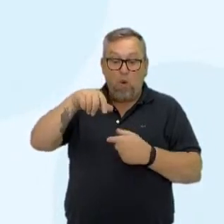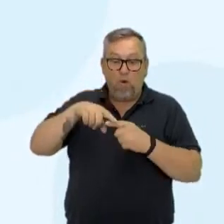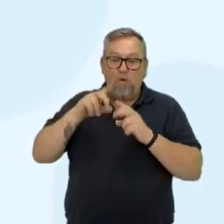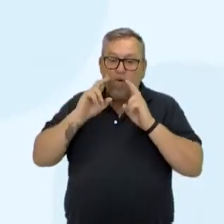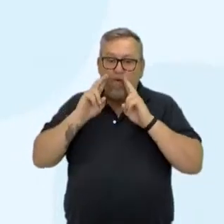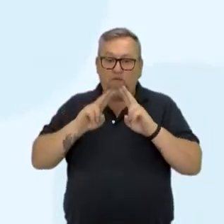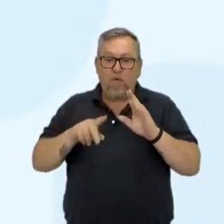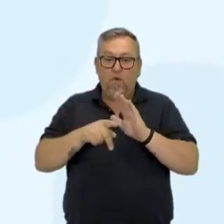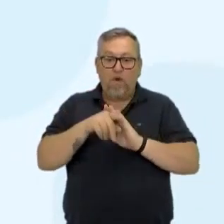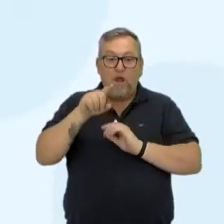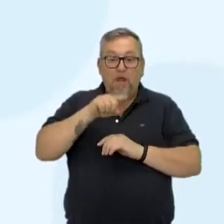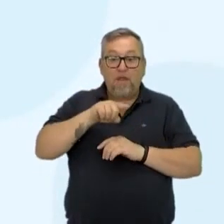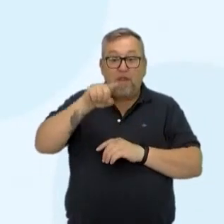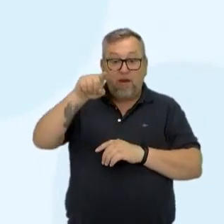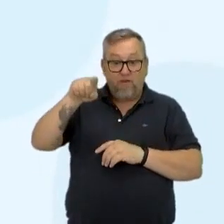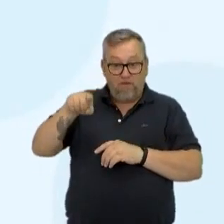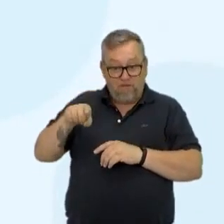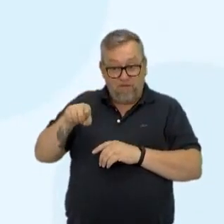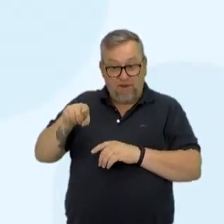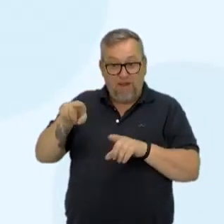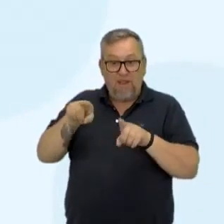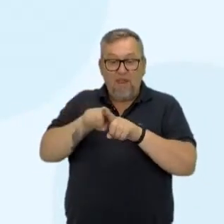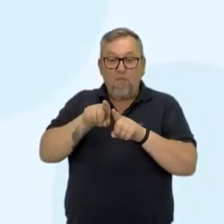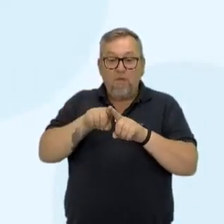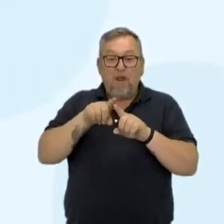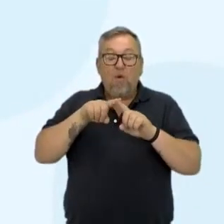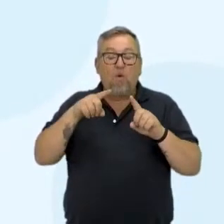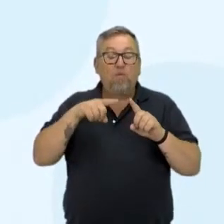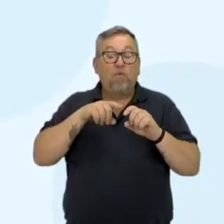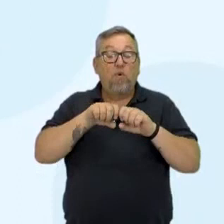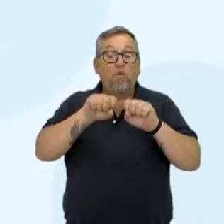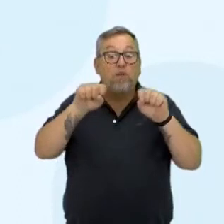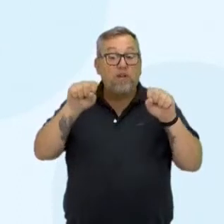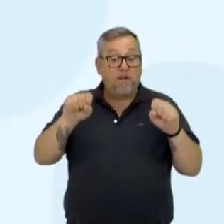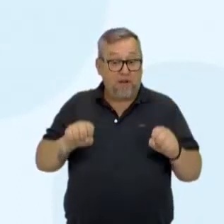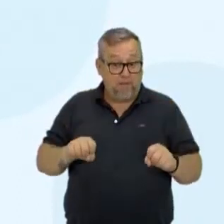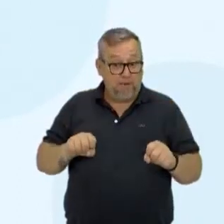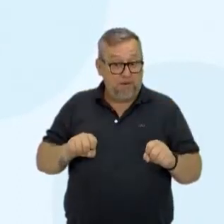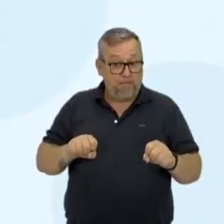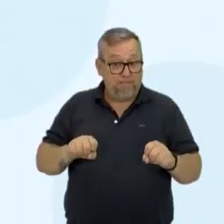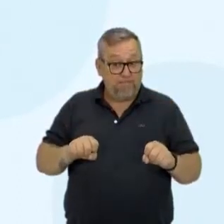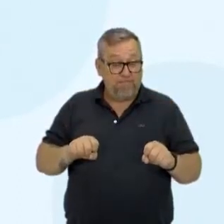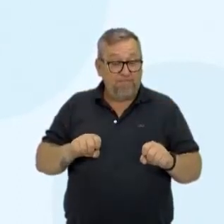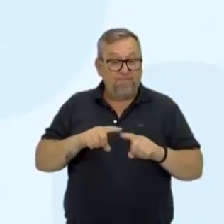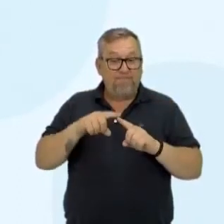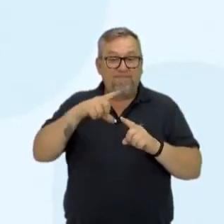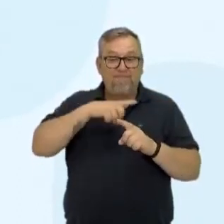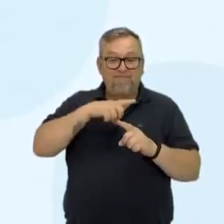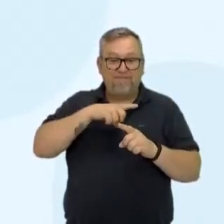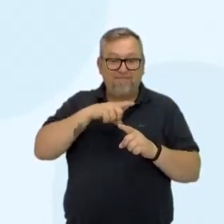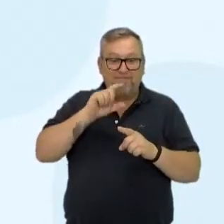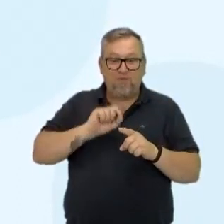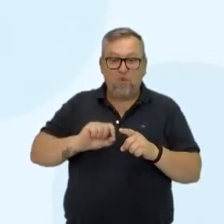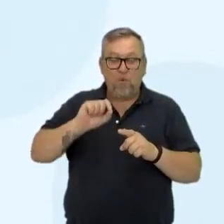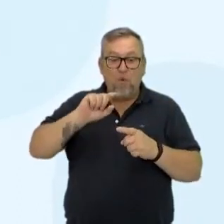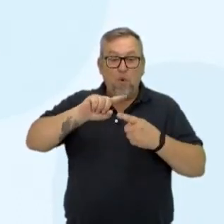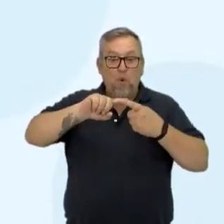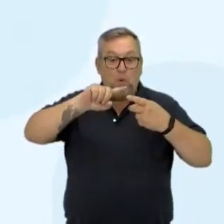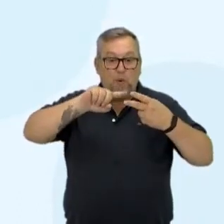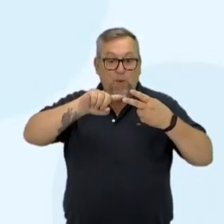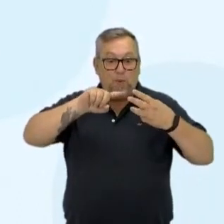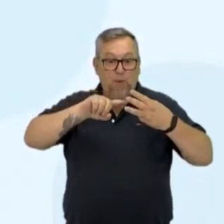de vista científico, oitavo ano, como um sistema. E é preciso que a gente entenda aí que existe três